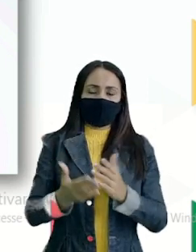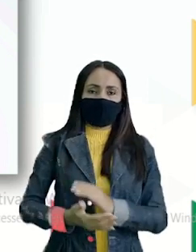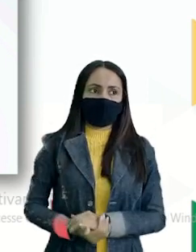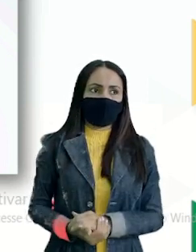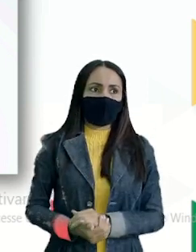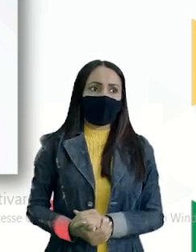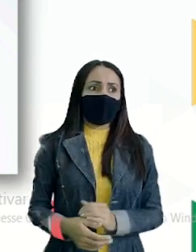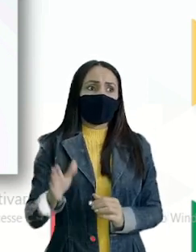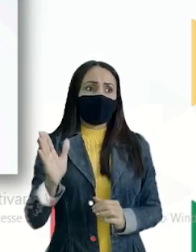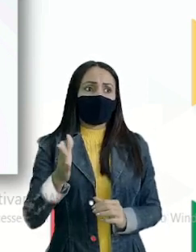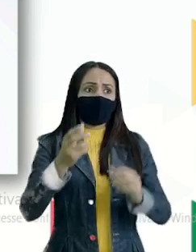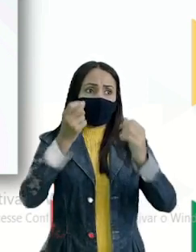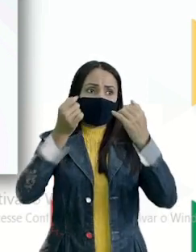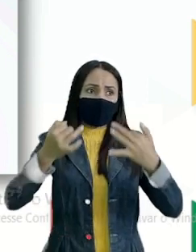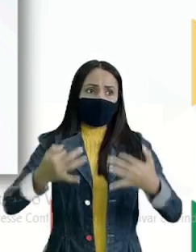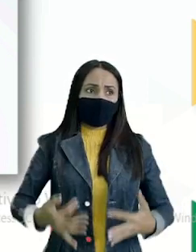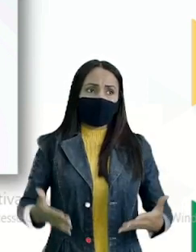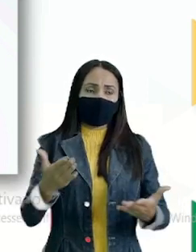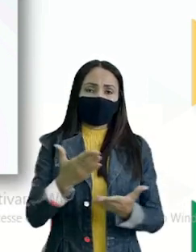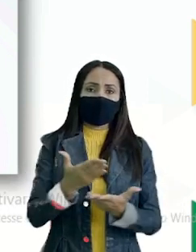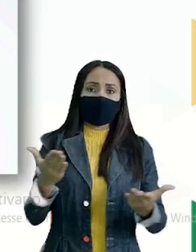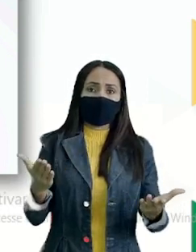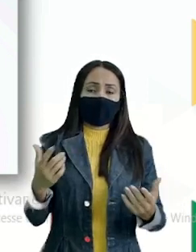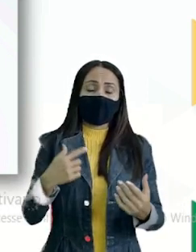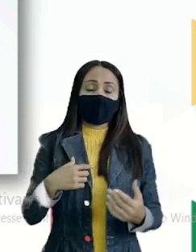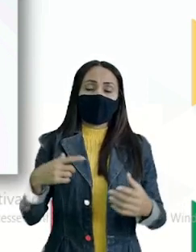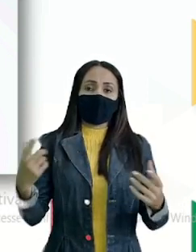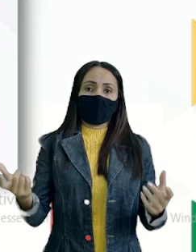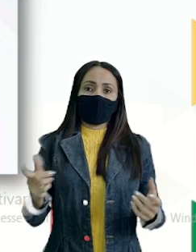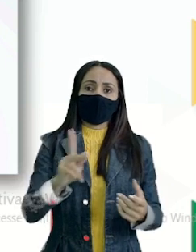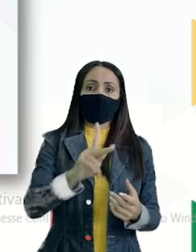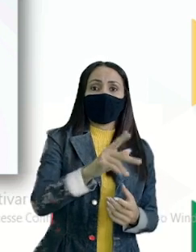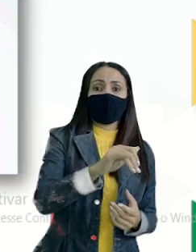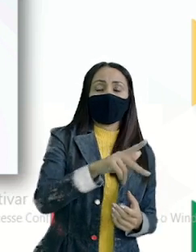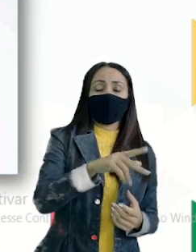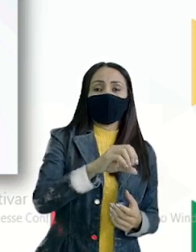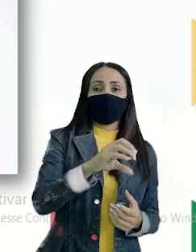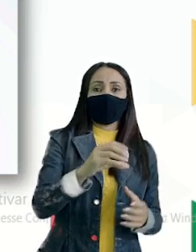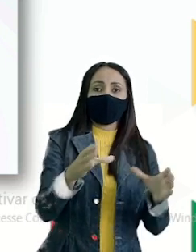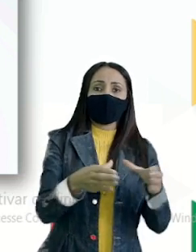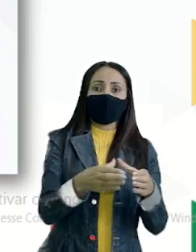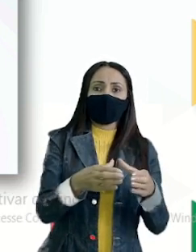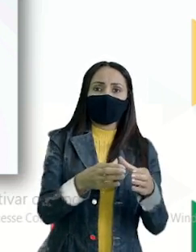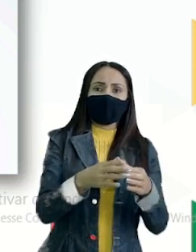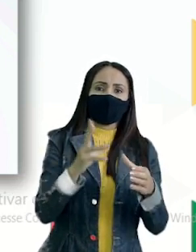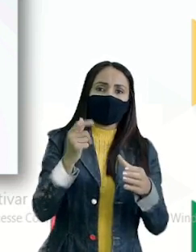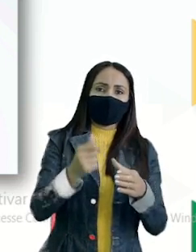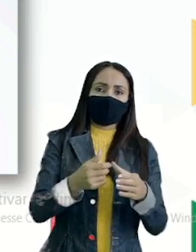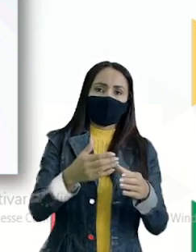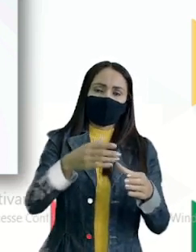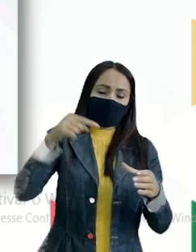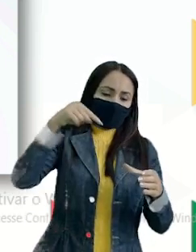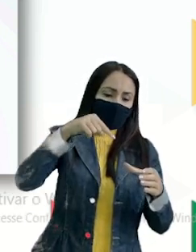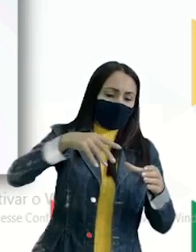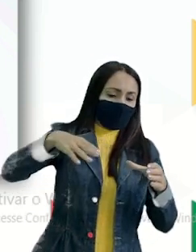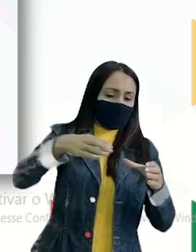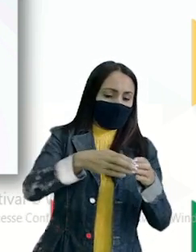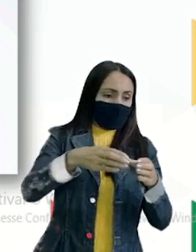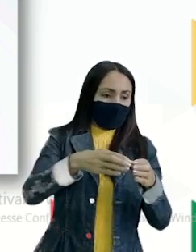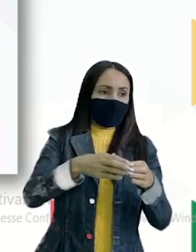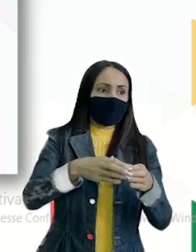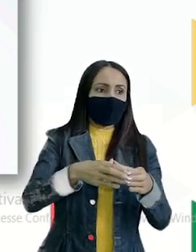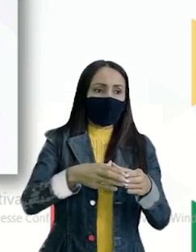Como eu já falei A vocês É quando os hipônimos De um conjunto São todos incluídos Dentro de um conjunto Vamos ver